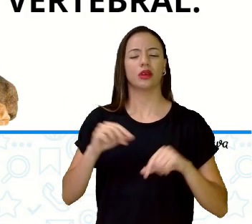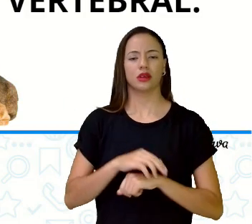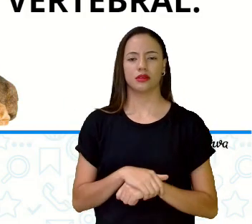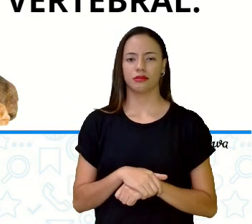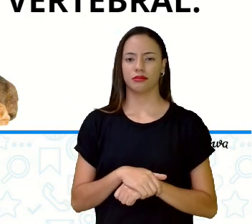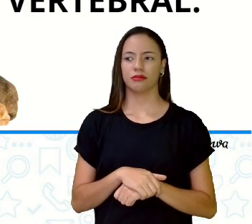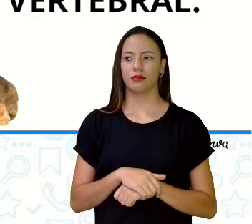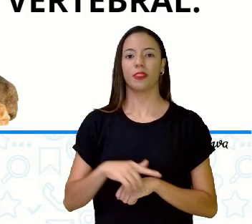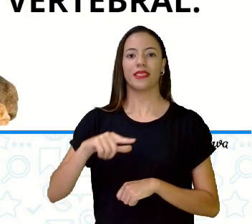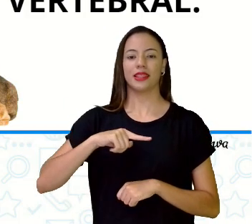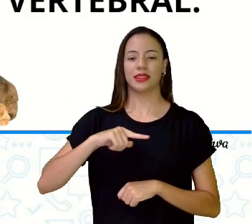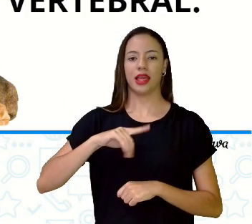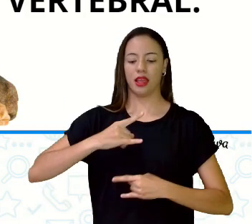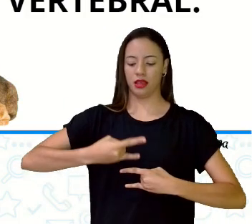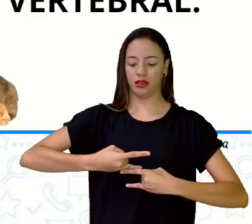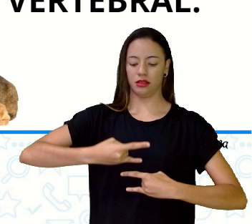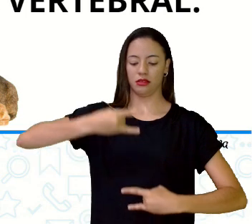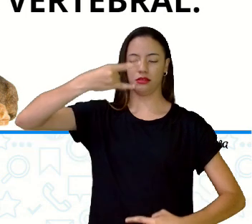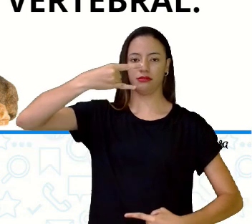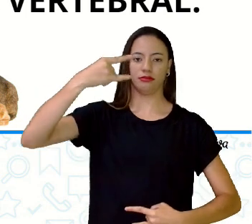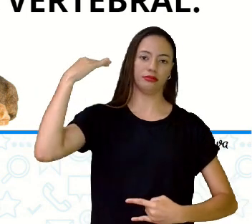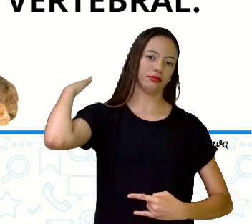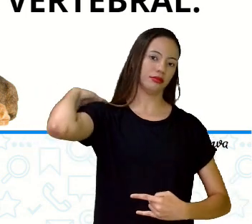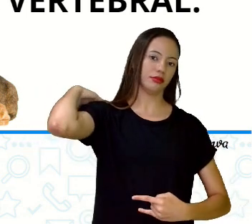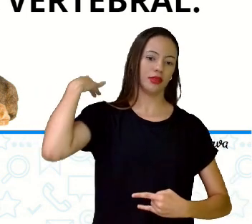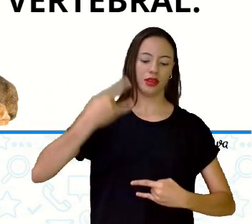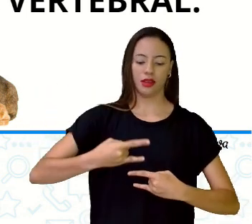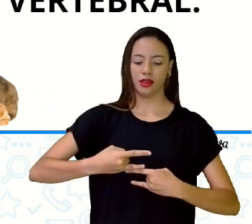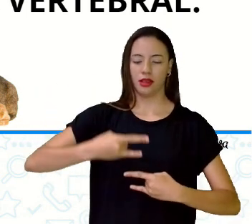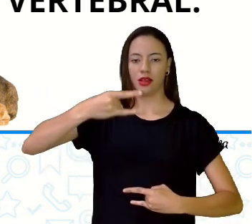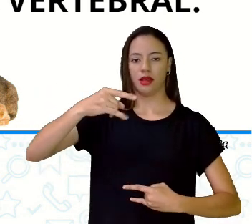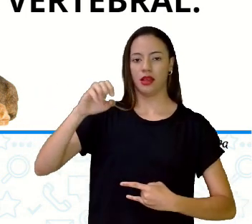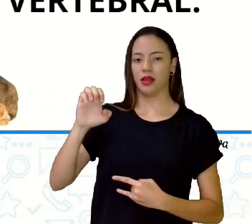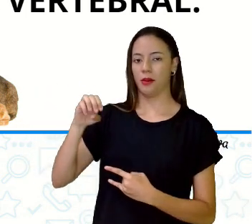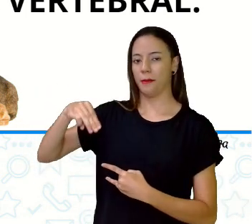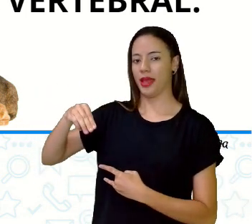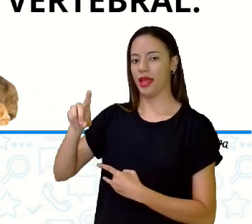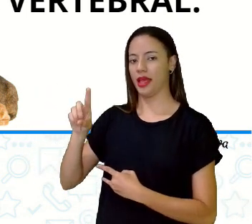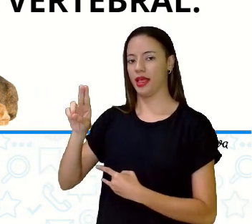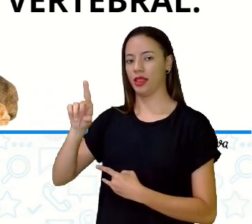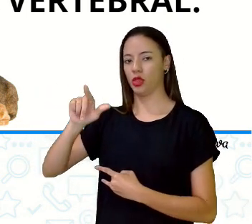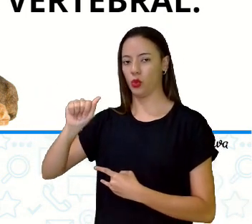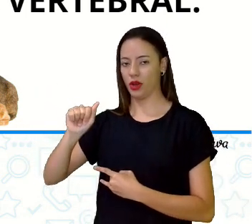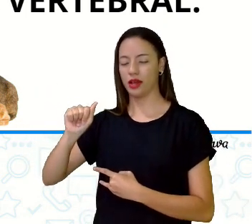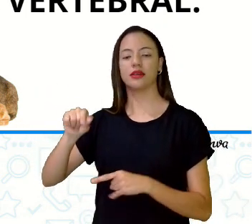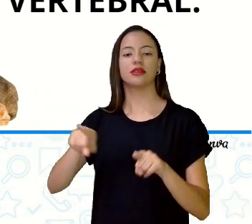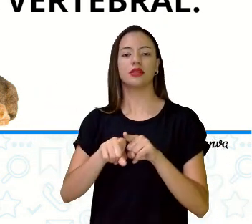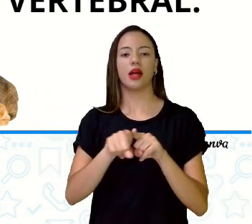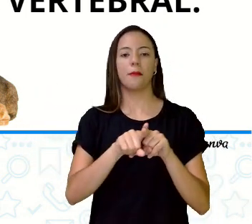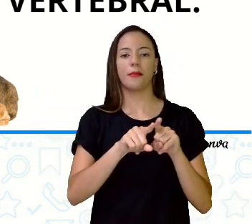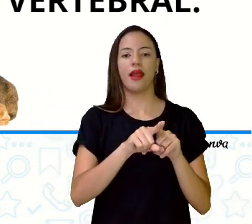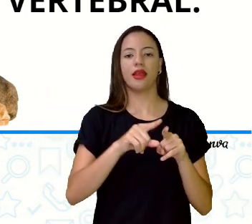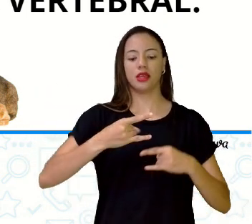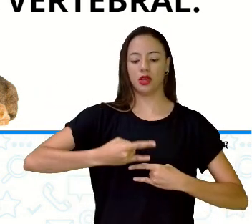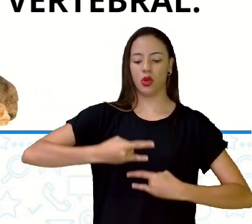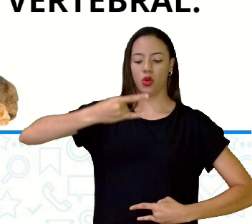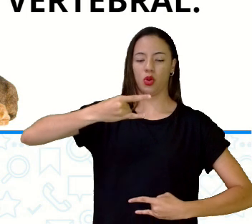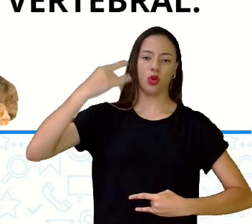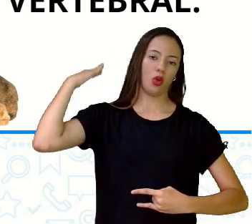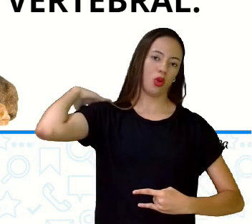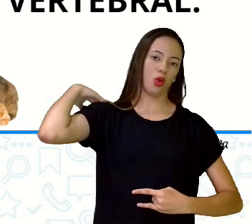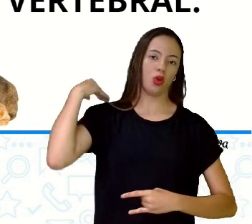pela presença de medula espinhal e coluna vertebral. Então, temos aí alguns exemplos de animazinhos